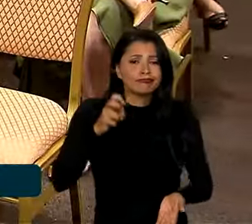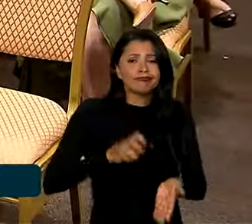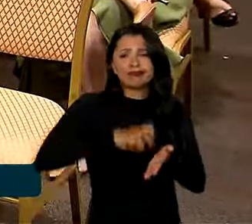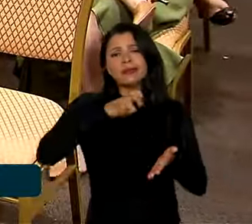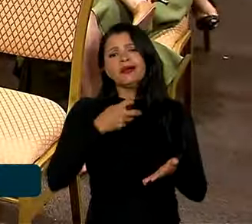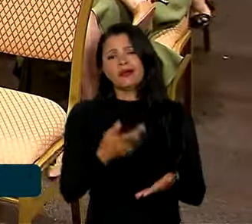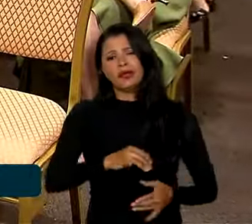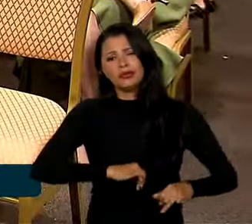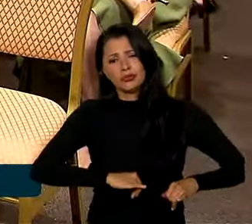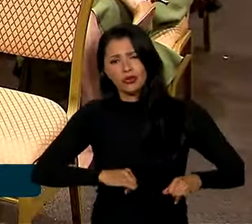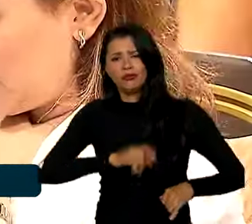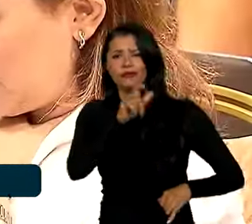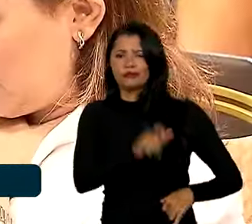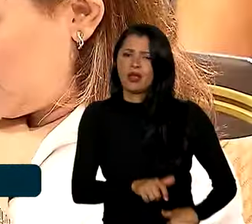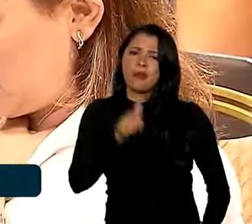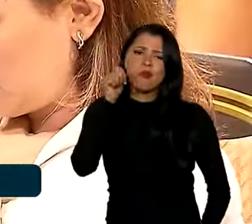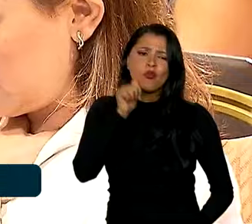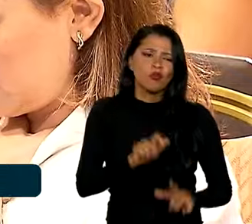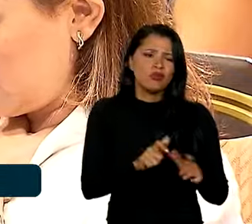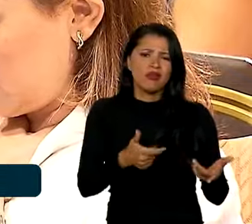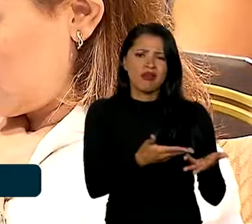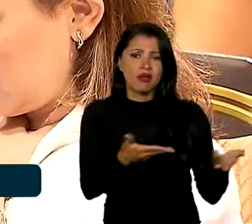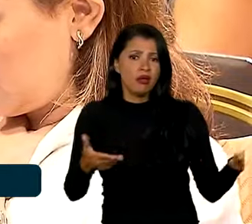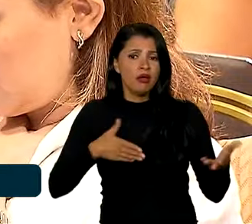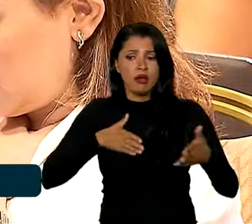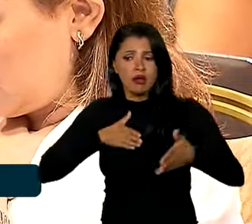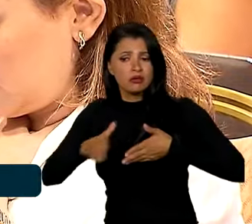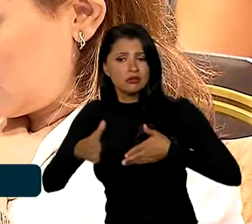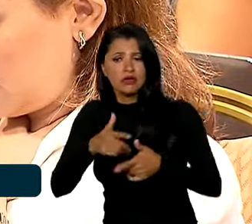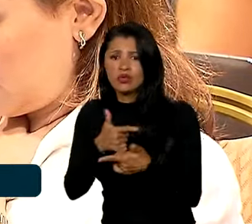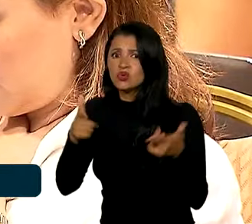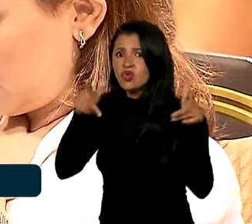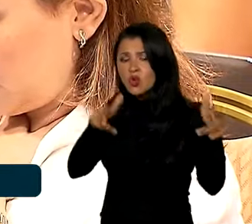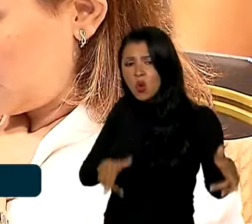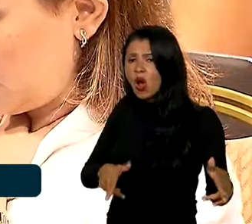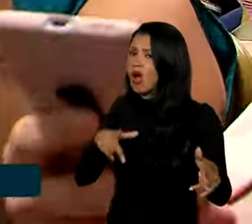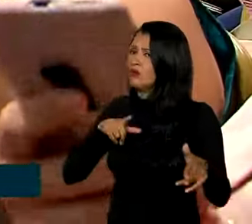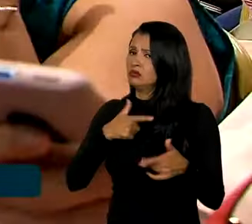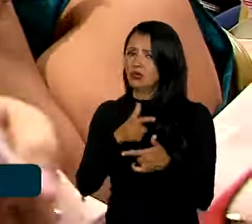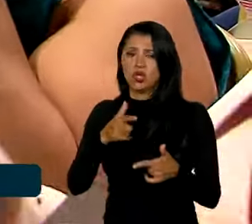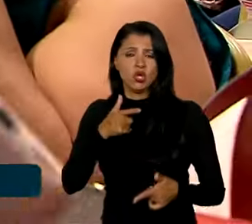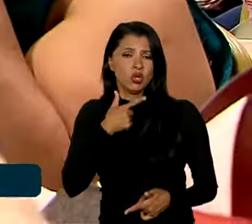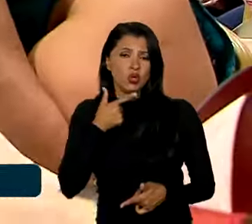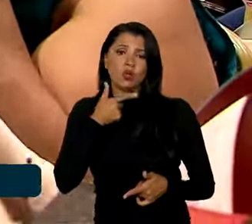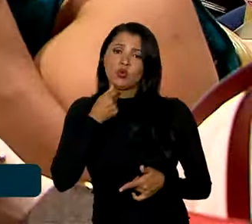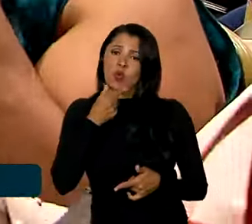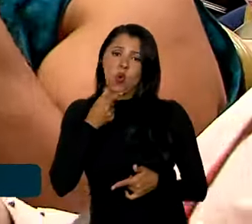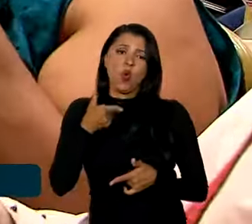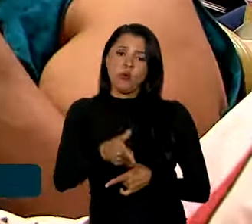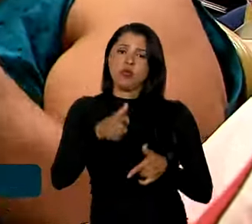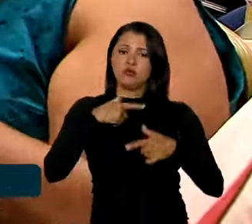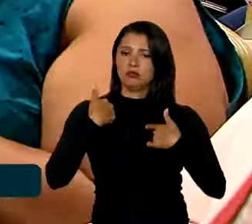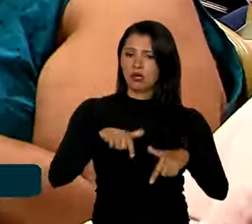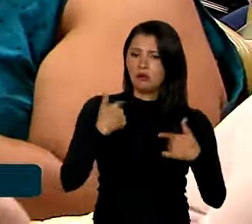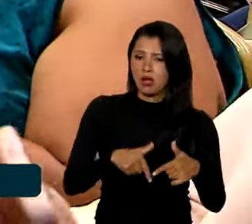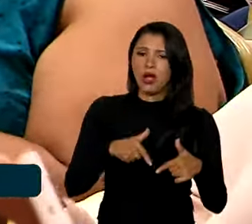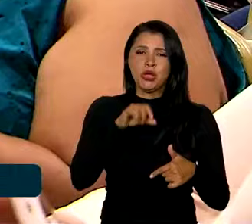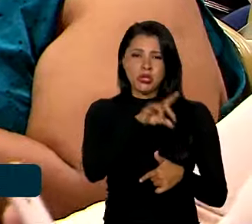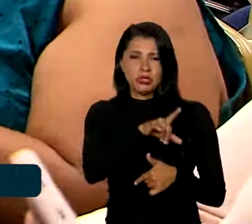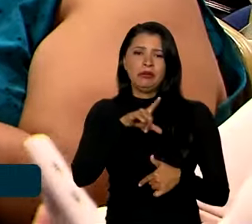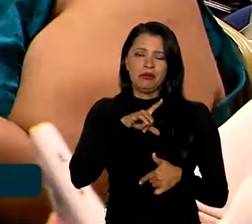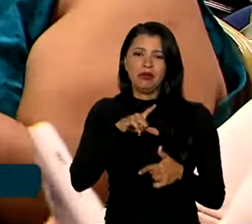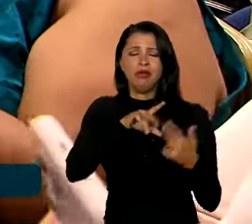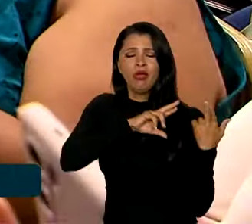parte, as mulheres que não têm acesso às mesmas oportunidades no mercado de trabalho, além da